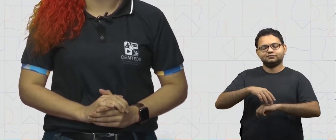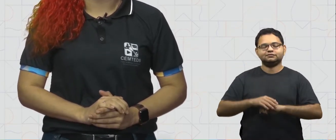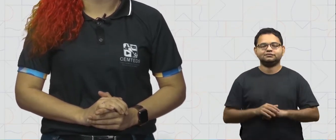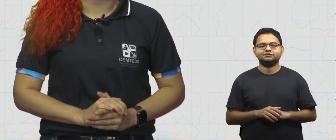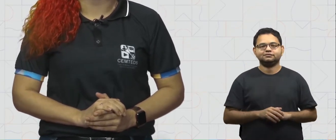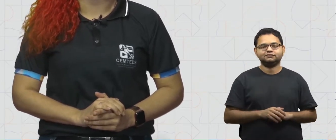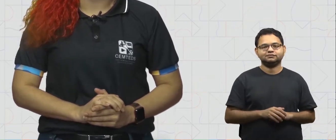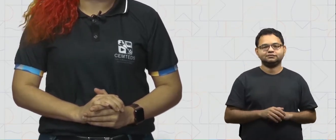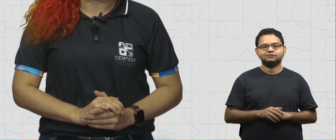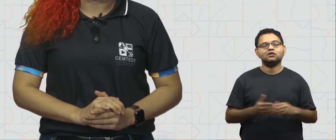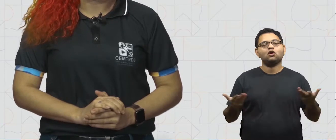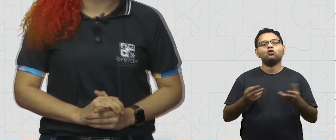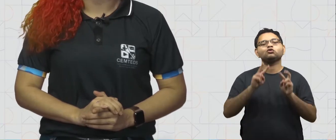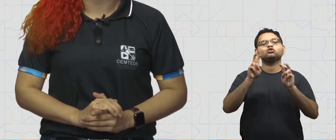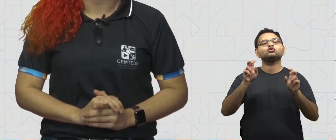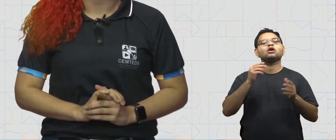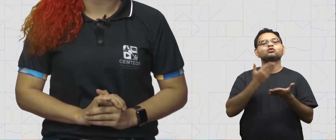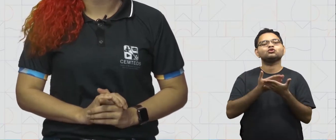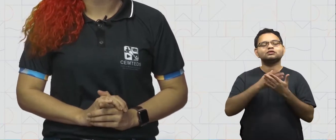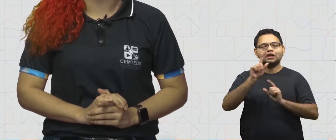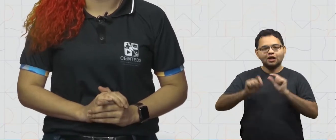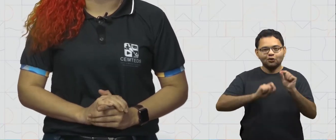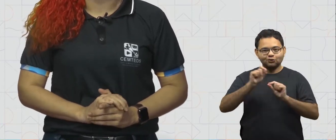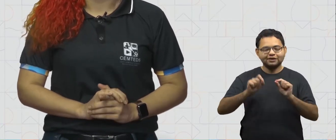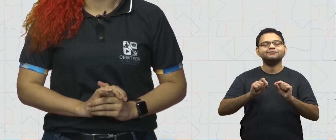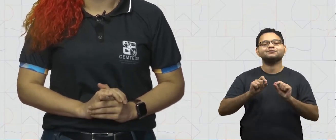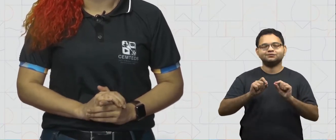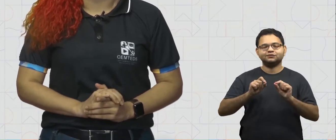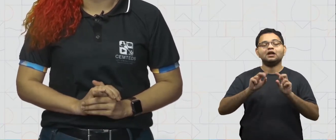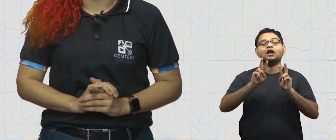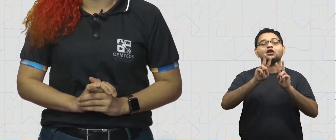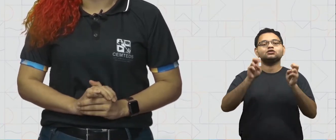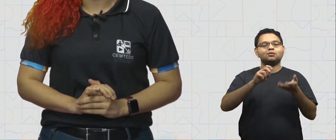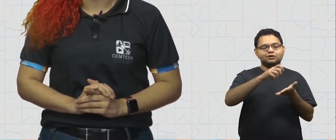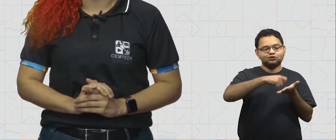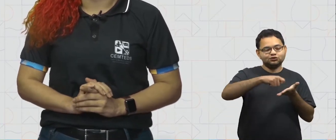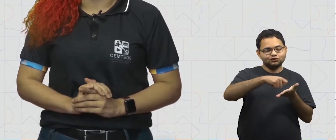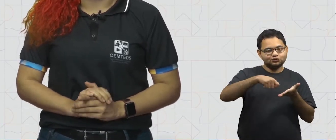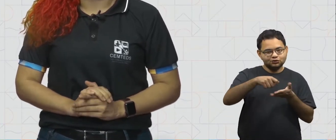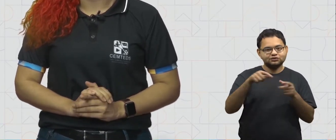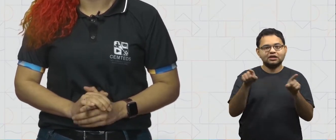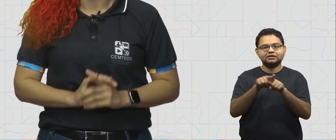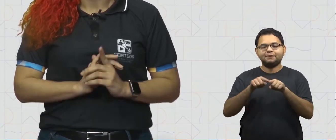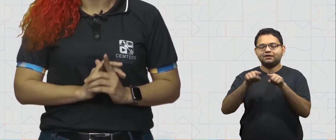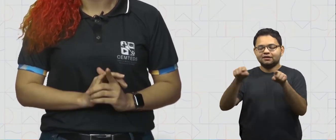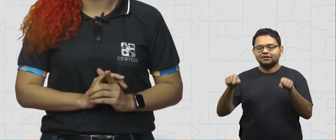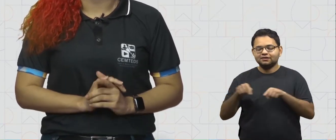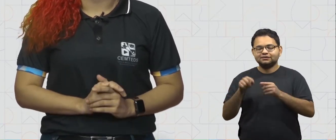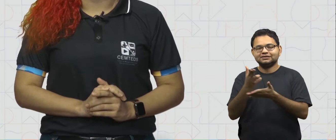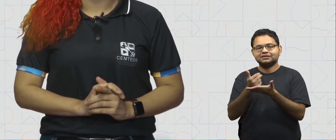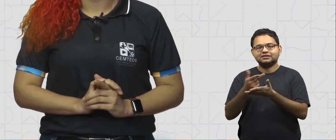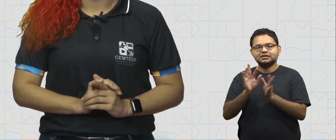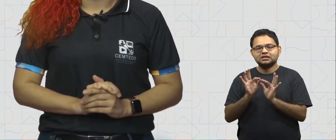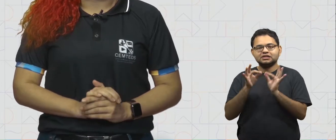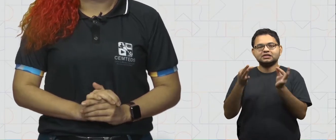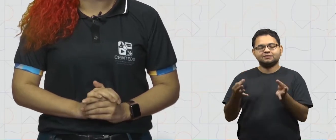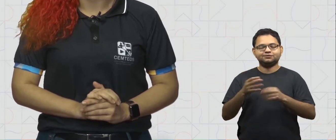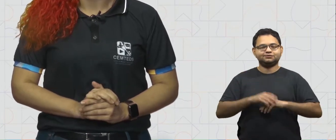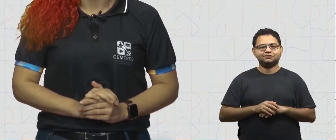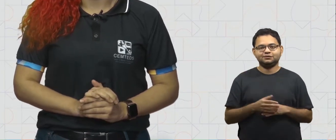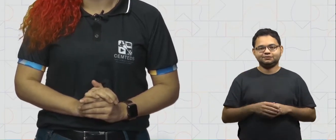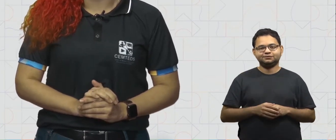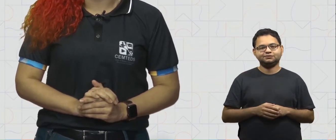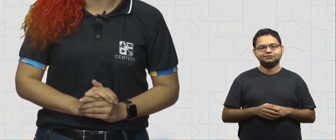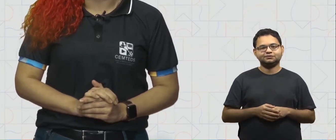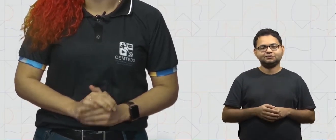Educacionais da CEMED. Hoje iremos estudar sobre esboço de roteiros e de plantas simples.